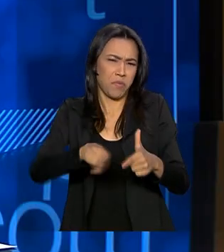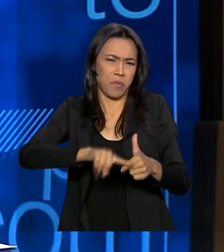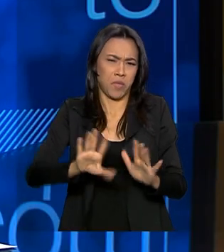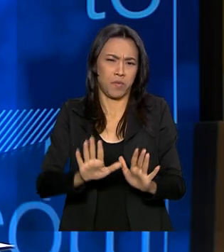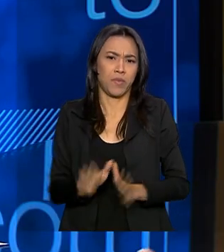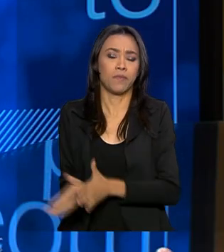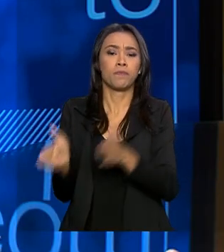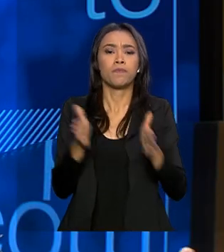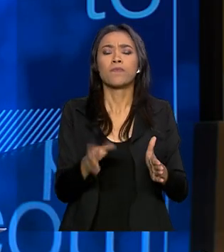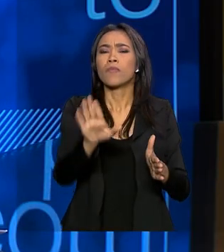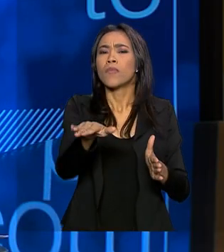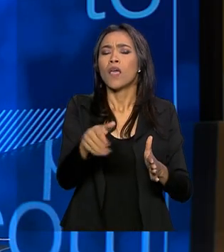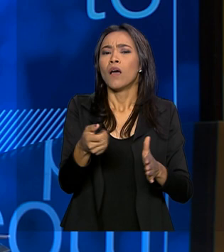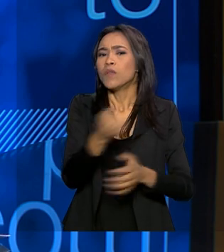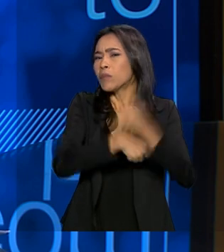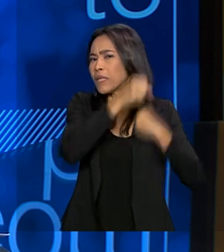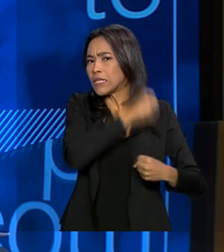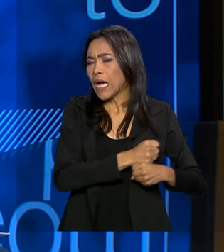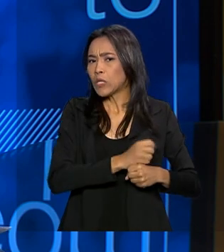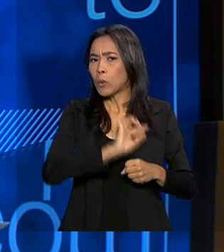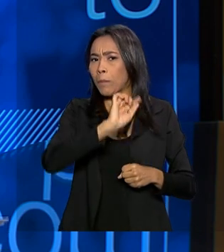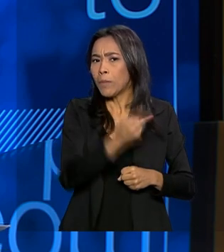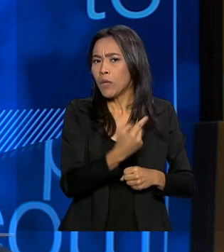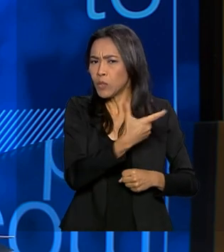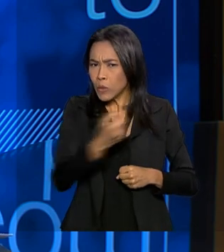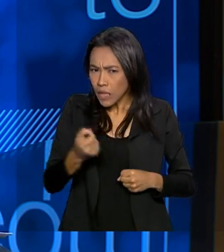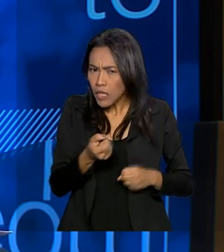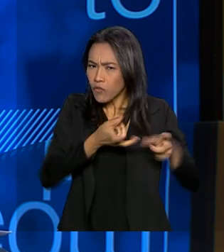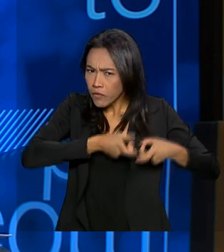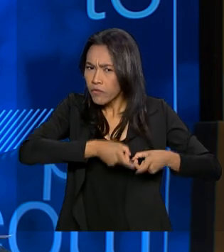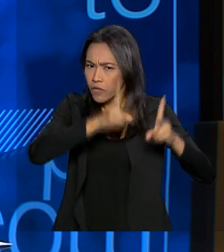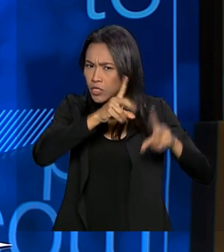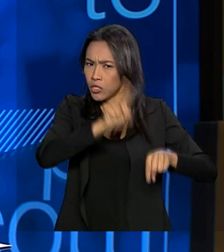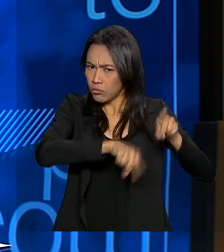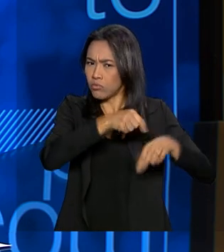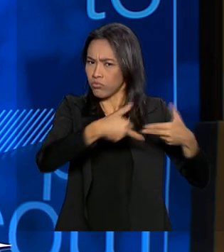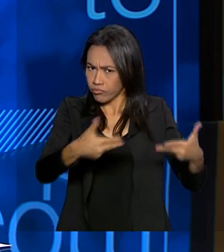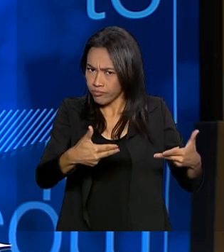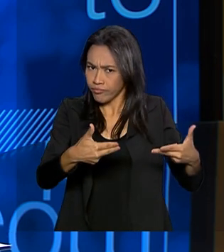Agora, no ano passado foram 1.200 bens leiloados, se não me engano.